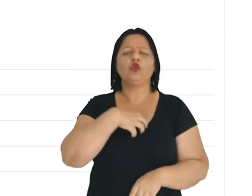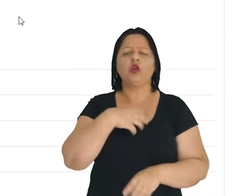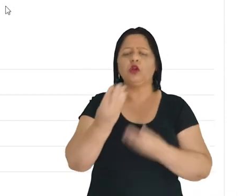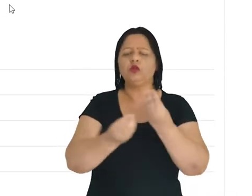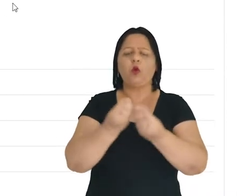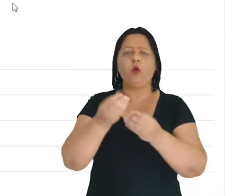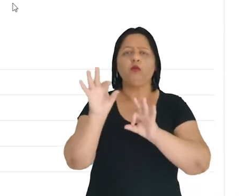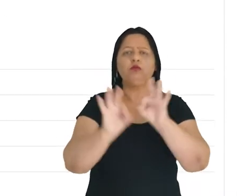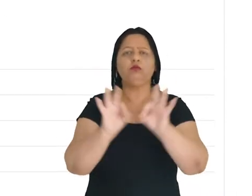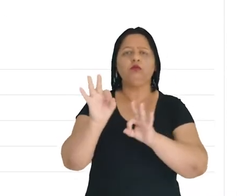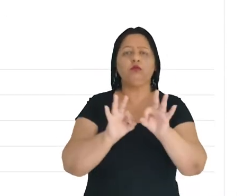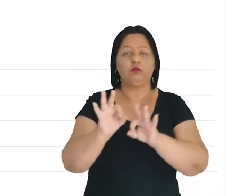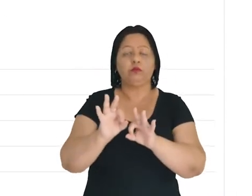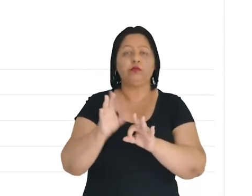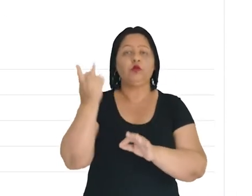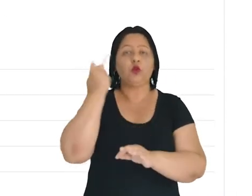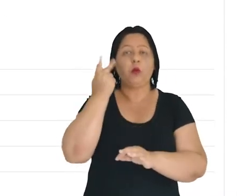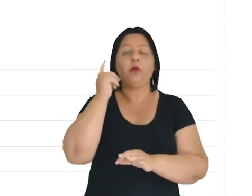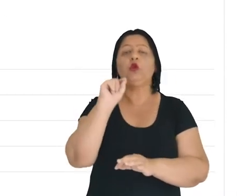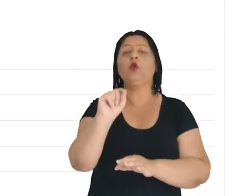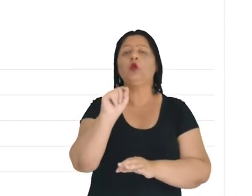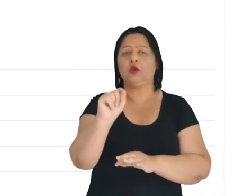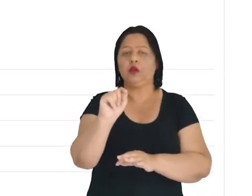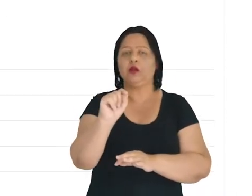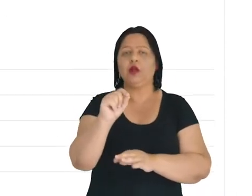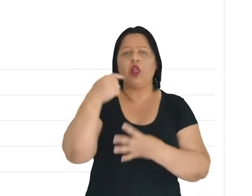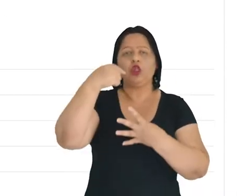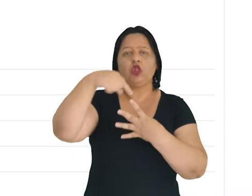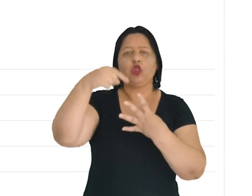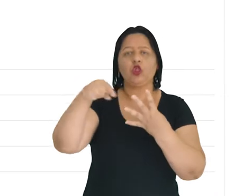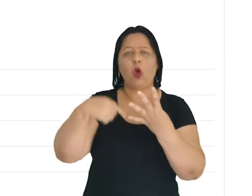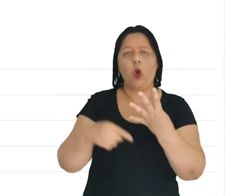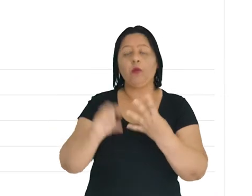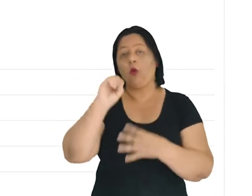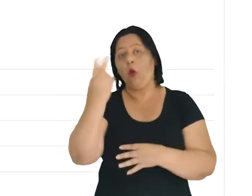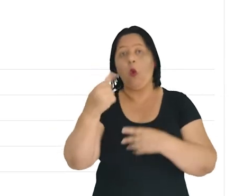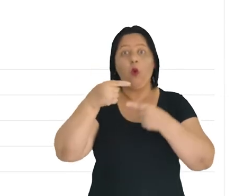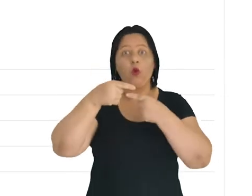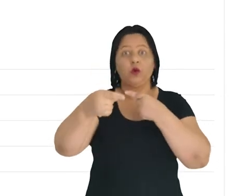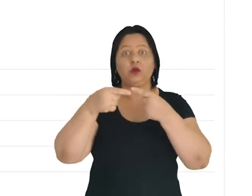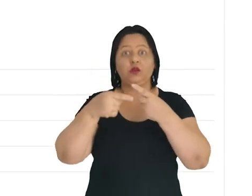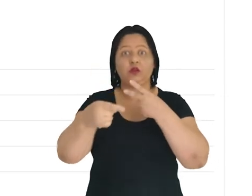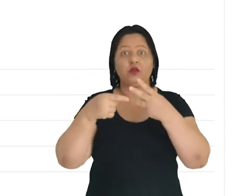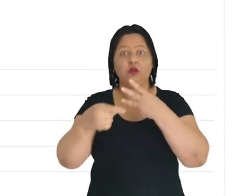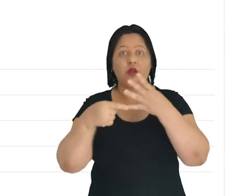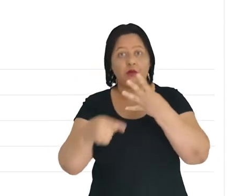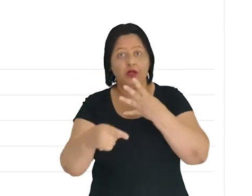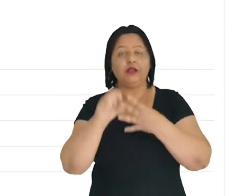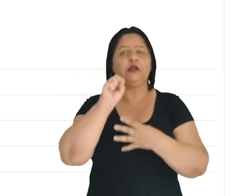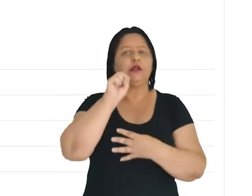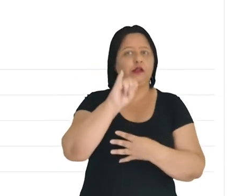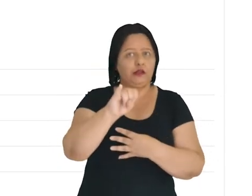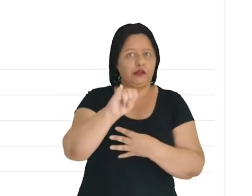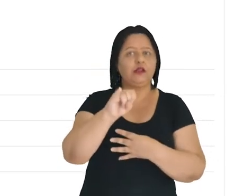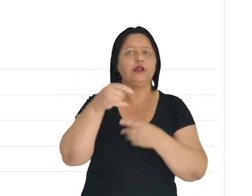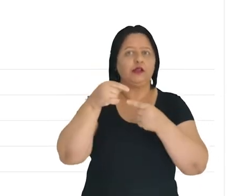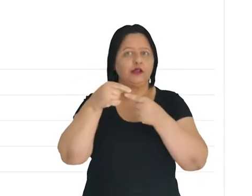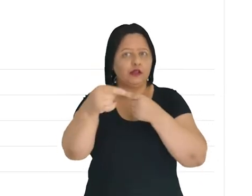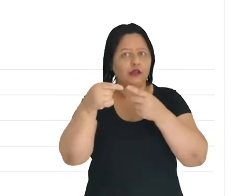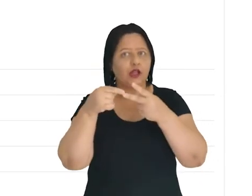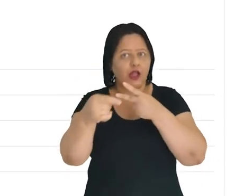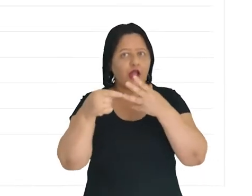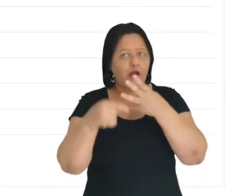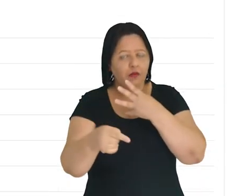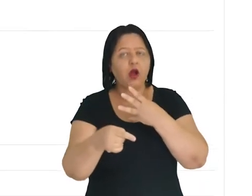formato do curso, então, normalmente, nós utilizamos o formato de tópicos ou de semanas. Se for formato